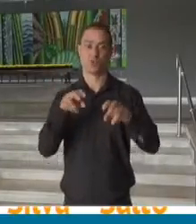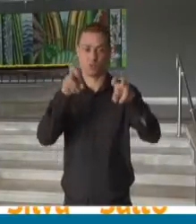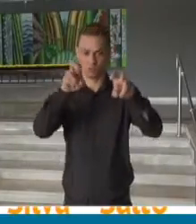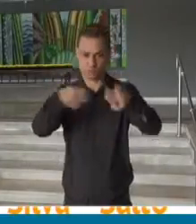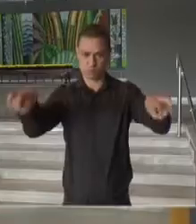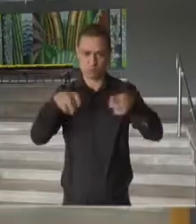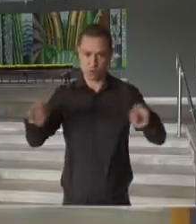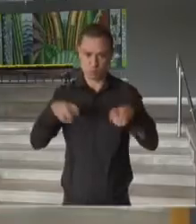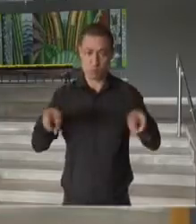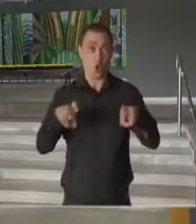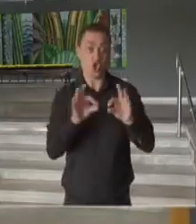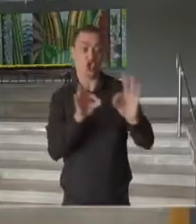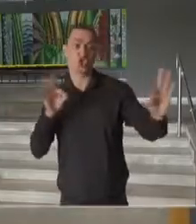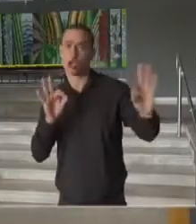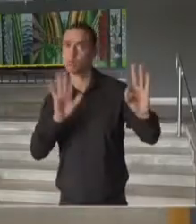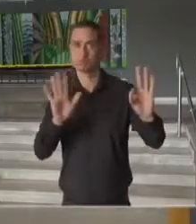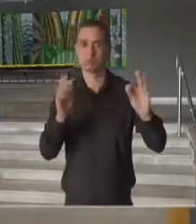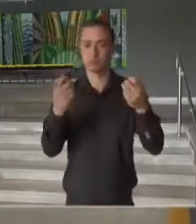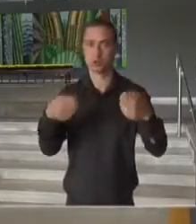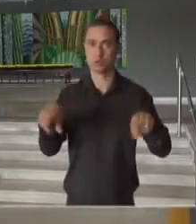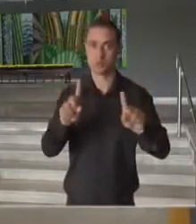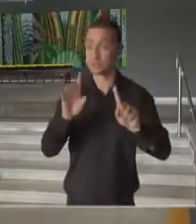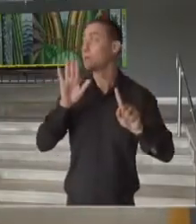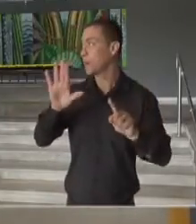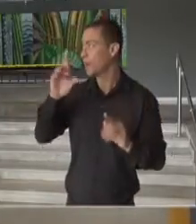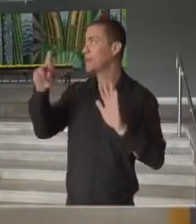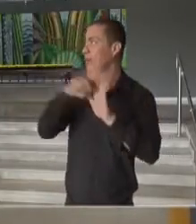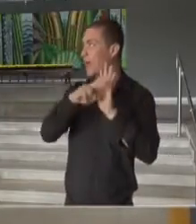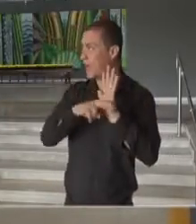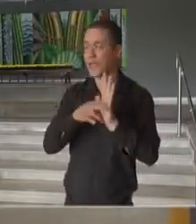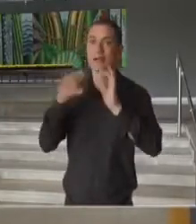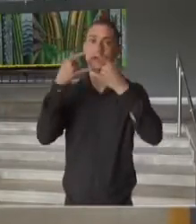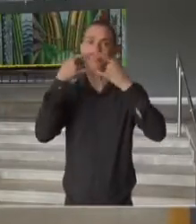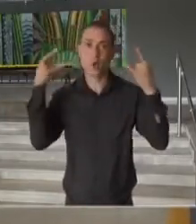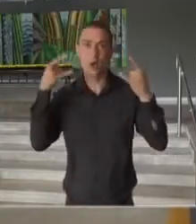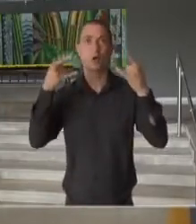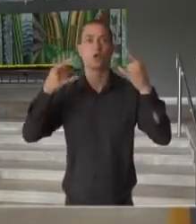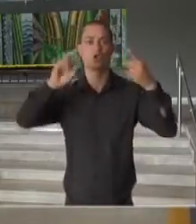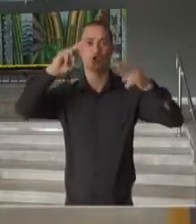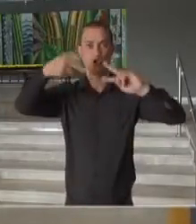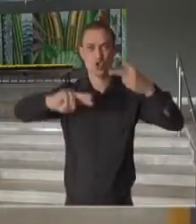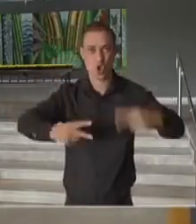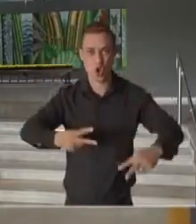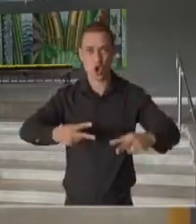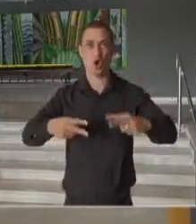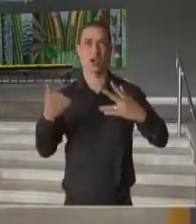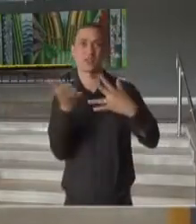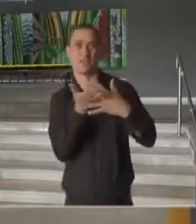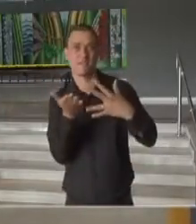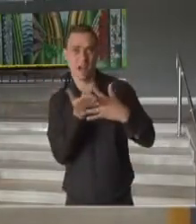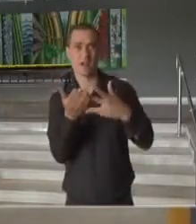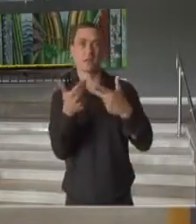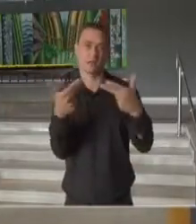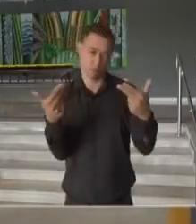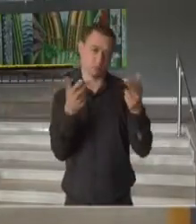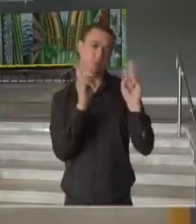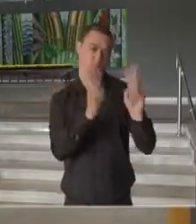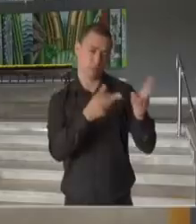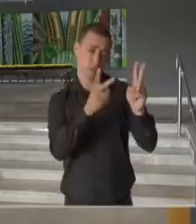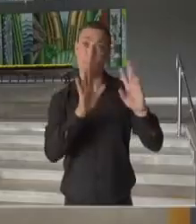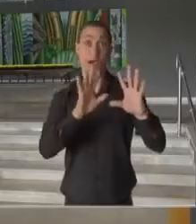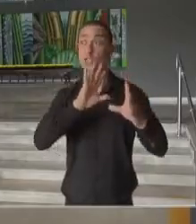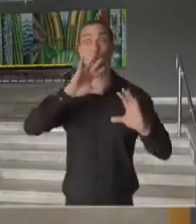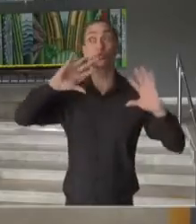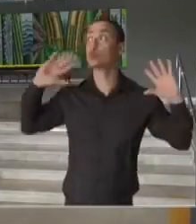aconselhando as escolas a fazerem, obviamente, atividades em rodízio e tudo mais dentro da escola, o intervalo, mas com todo mundo